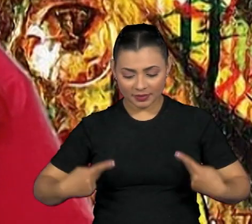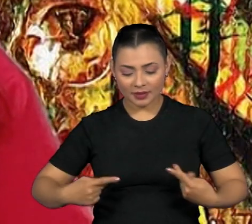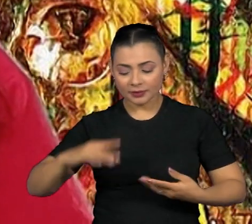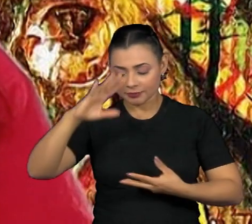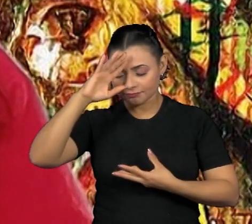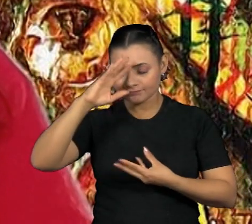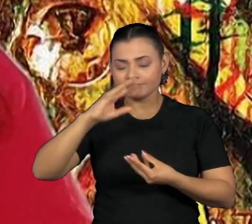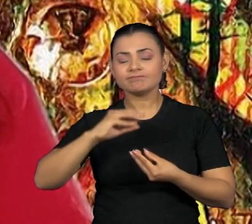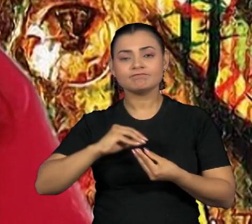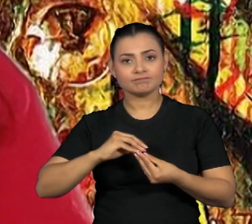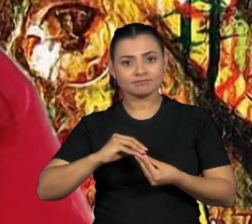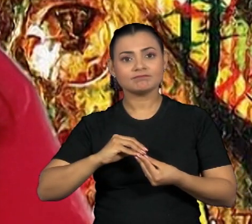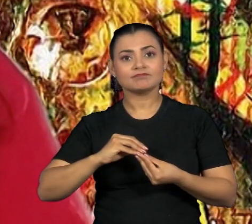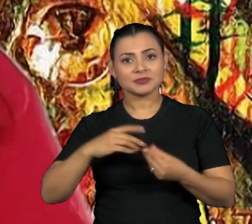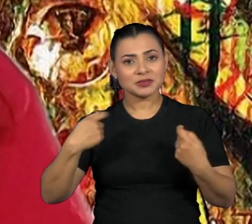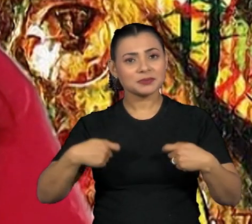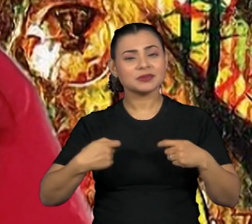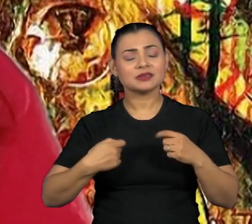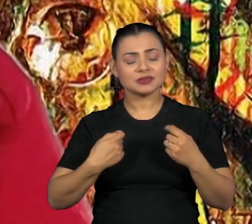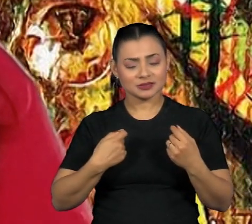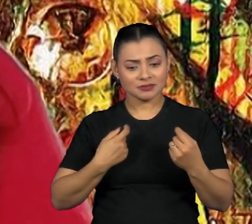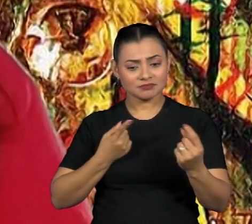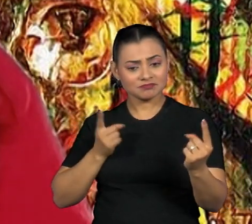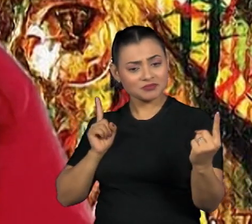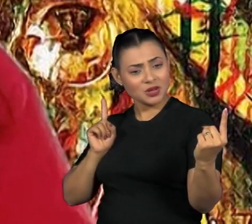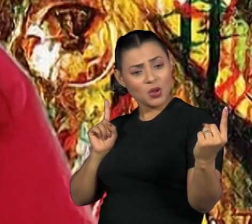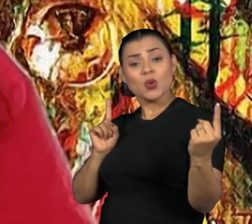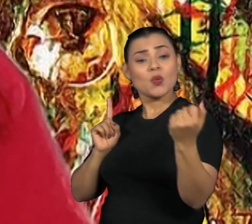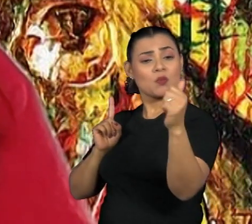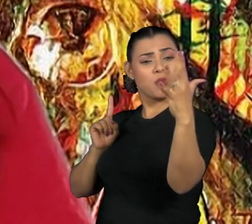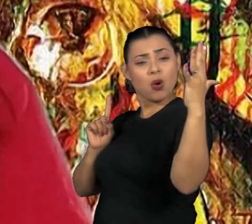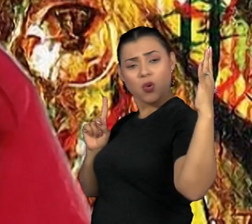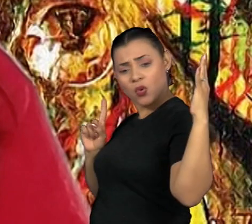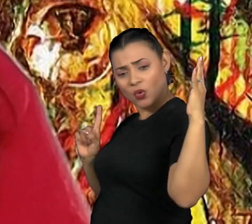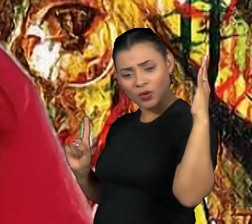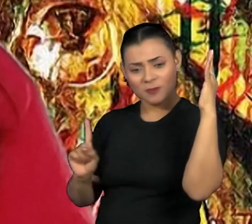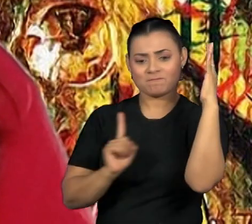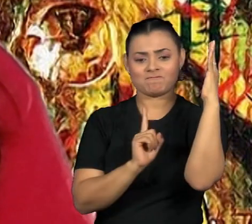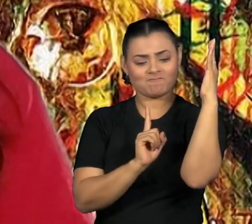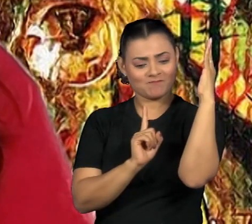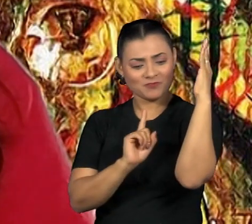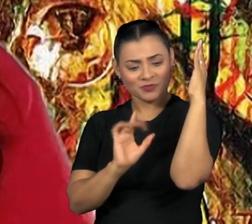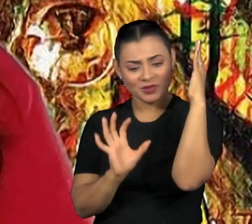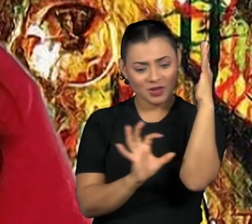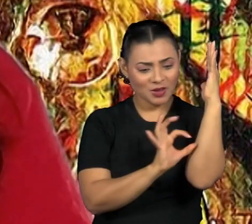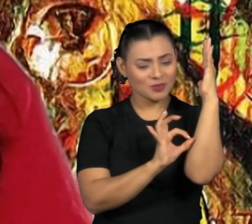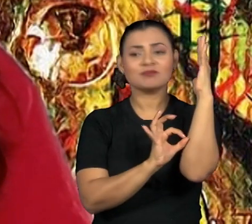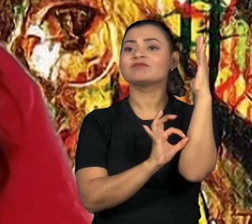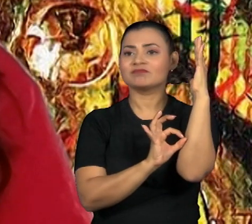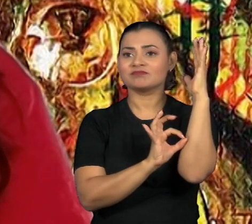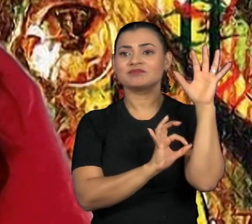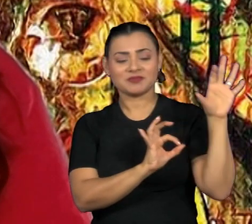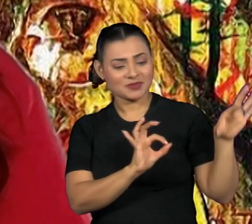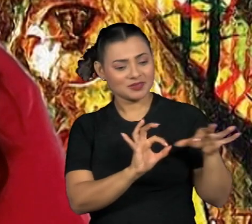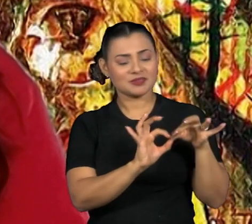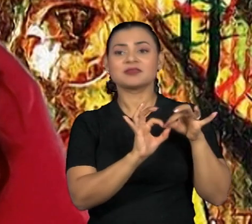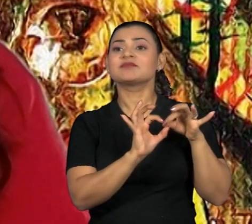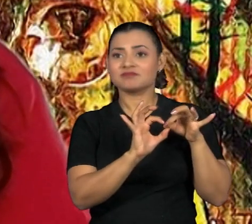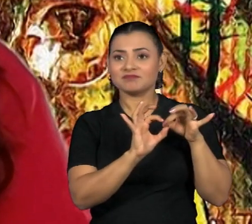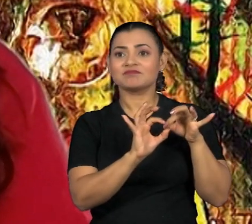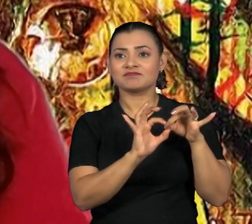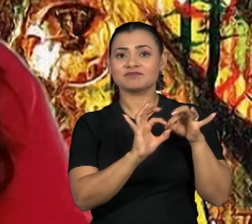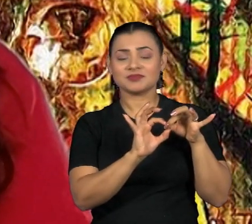entendimento de fazer essa imersão mesmo, interna dentro de si próprio, para ter entendimento de que é terra e água.